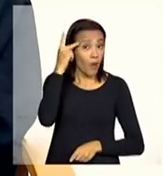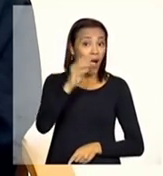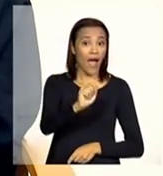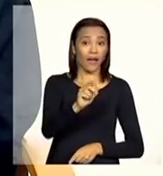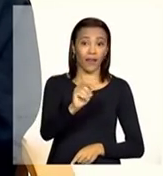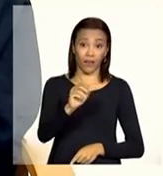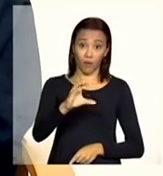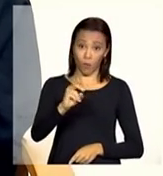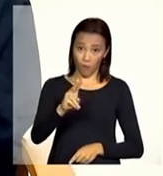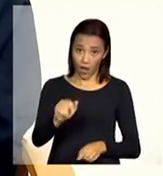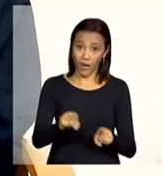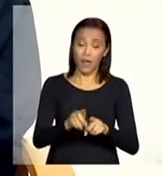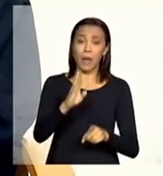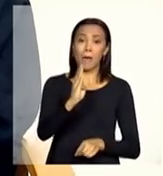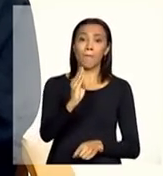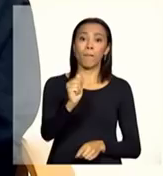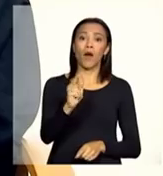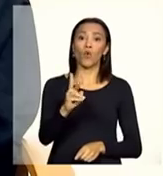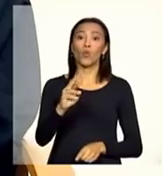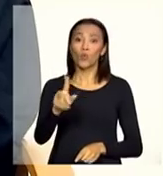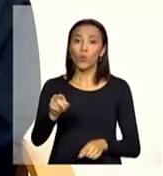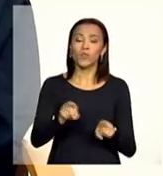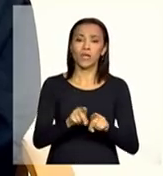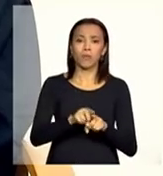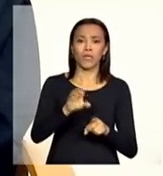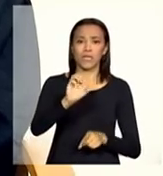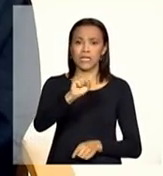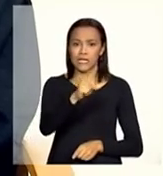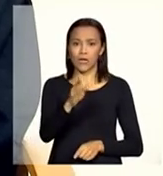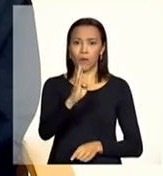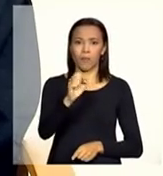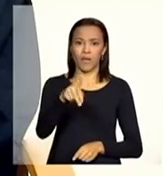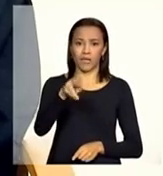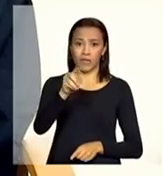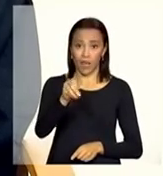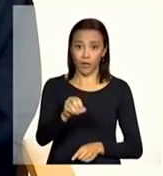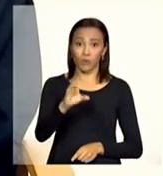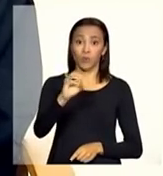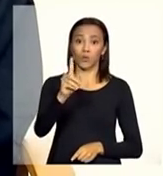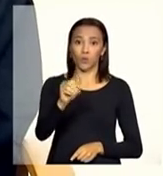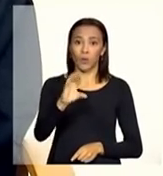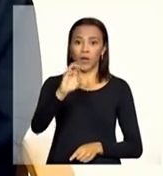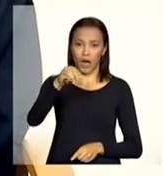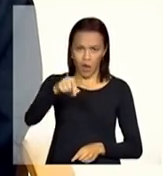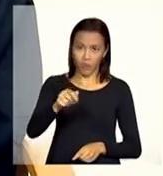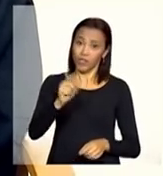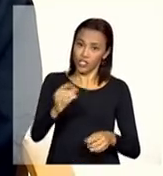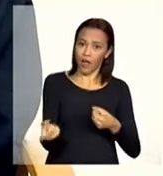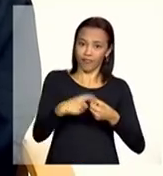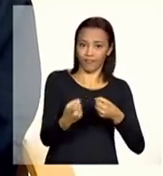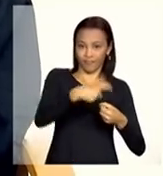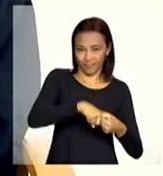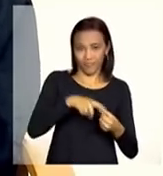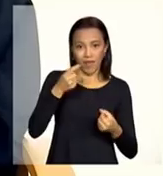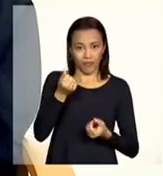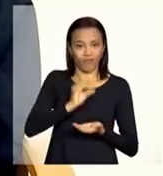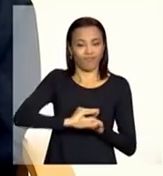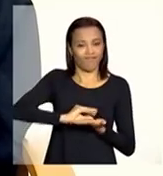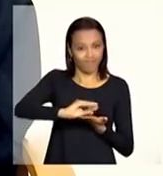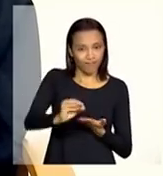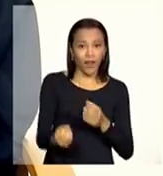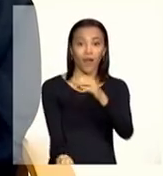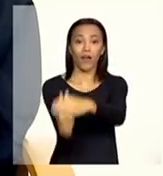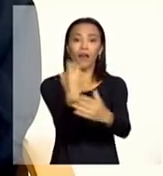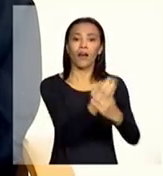Araras Bauru e São Bernardo do Campo que foram municípios que fizeram adesão ao cofinanciamento federal para residências inclusivas